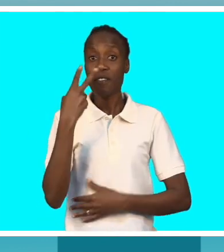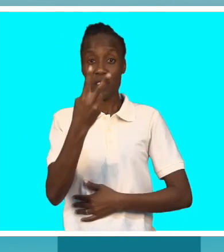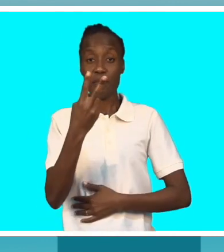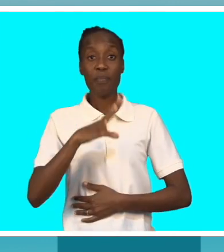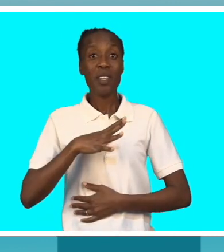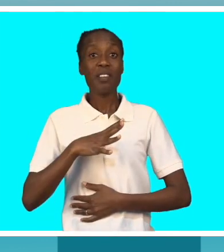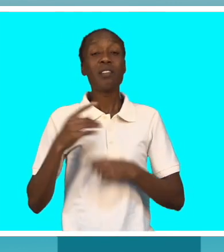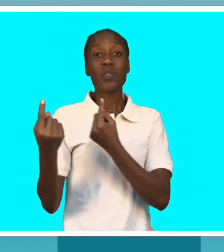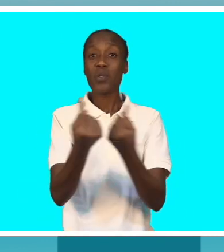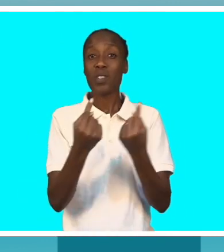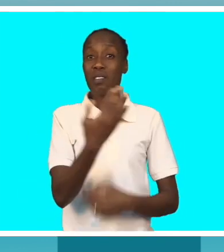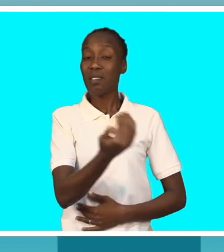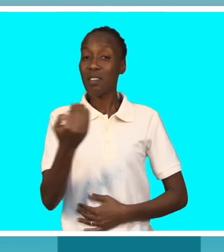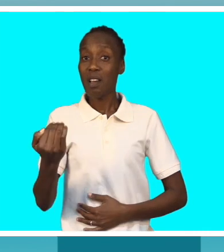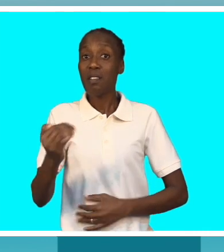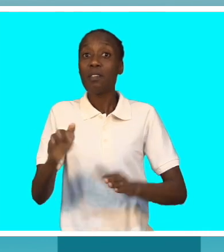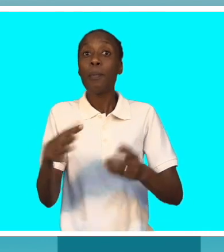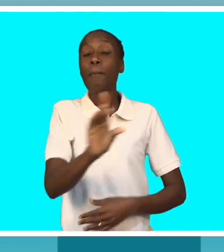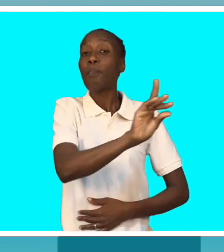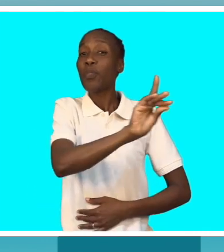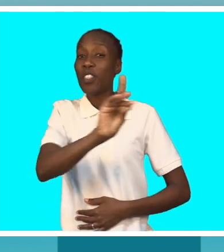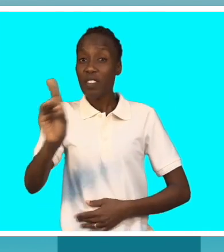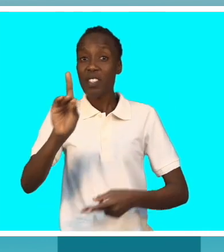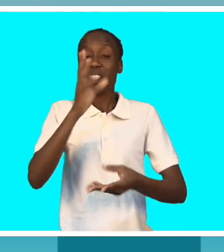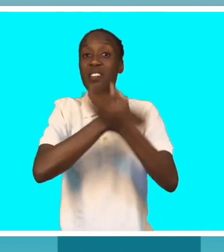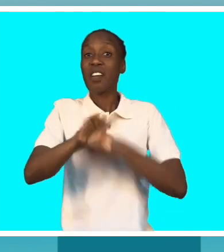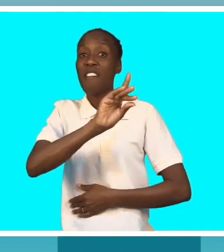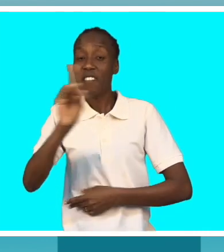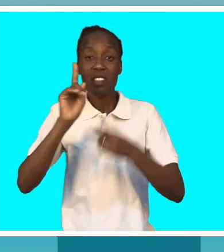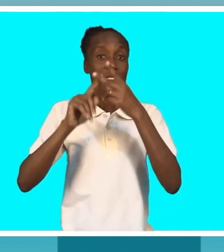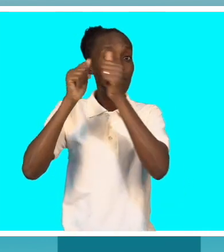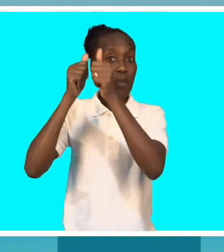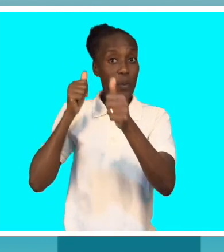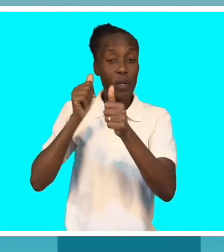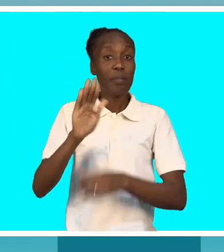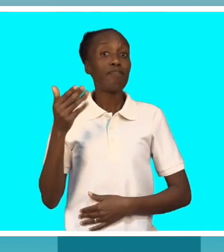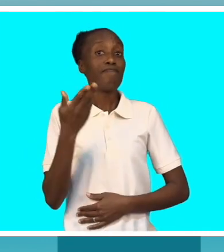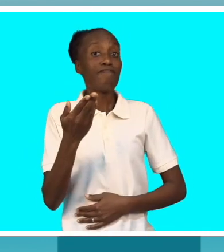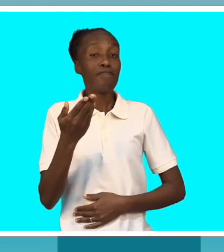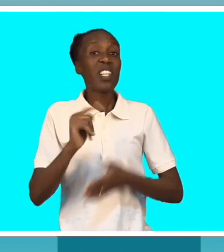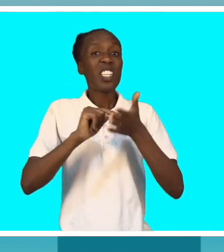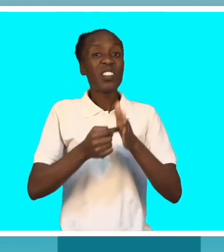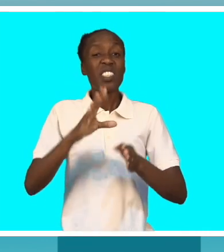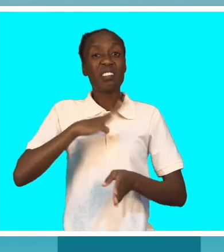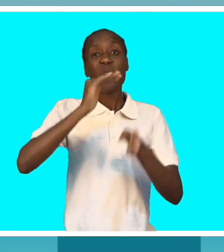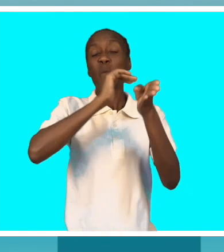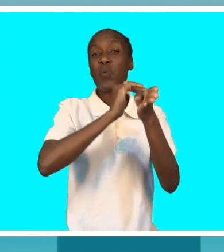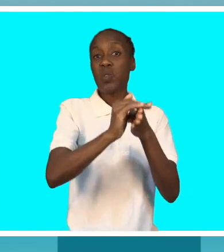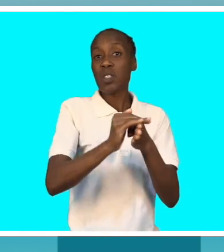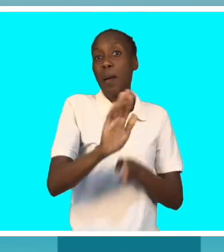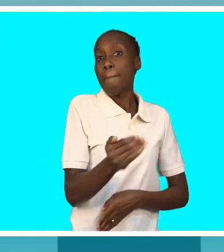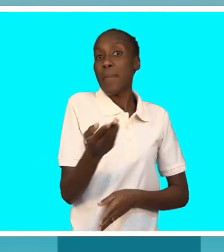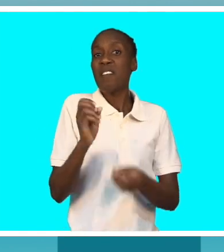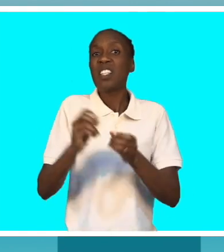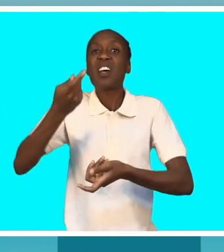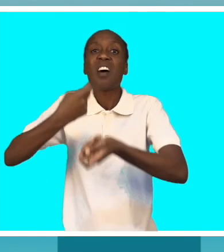deficiência física ou motor, que às vezes são utilizadas para fazer a venda